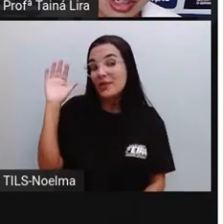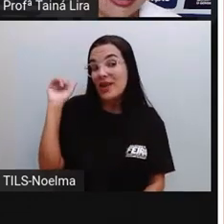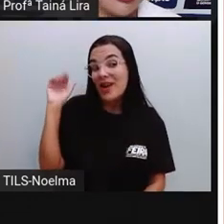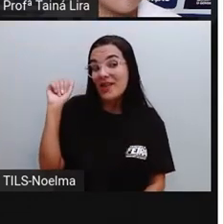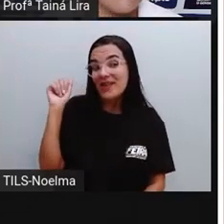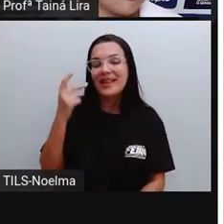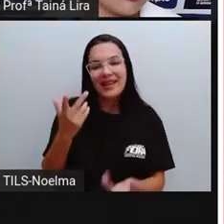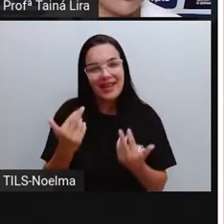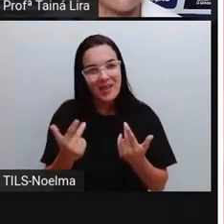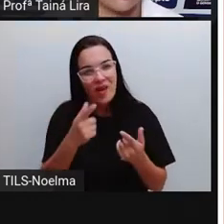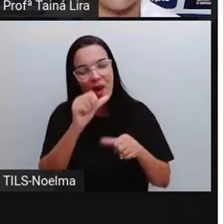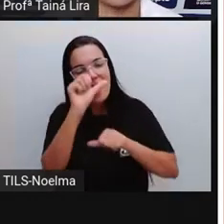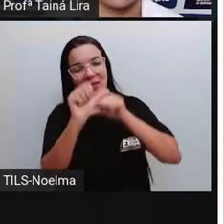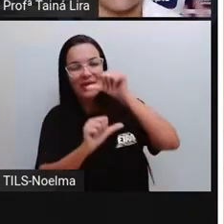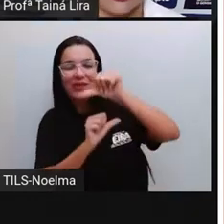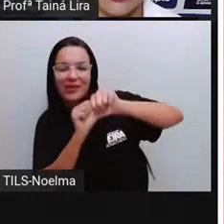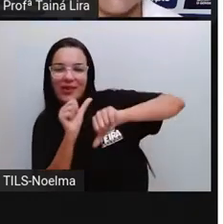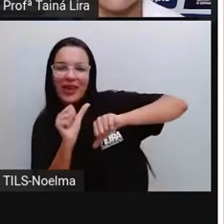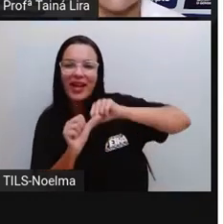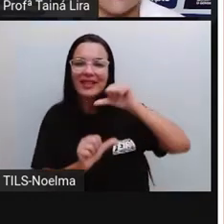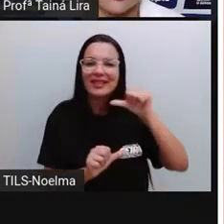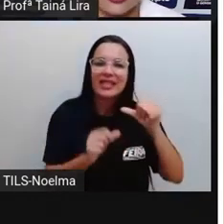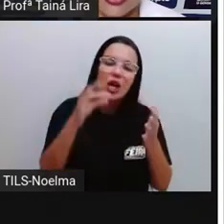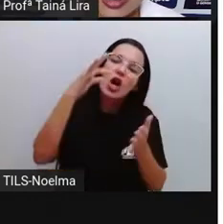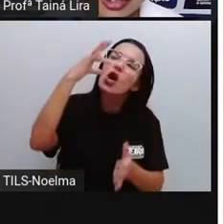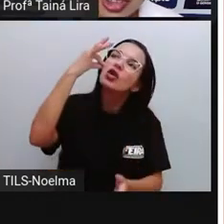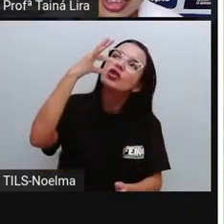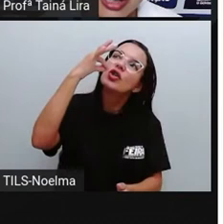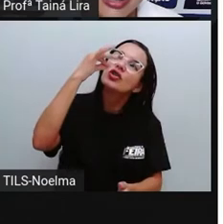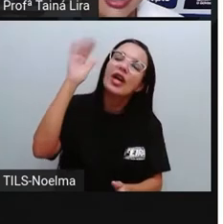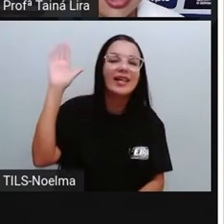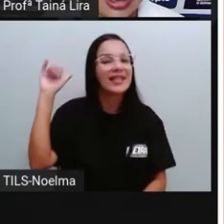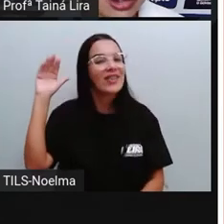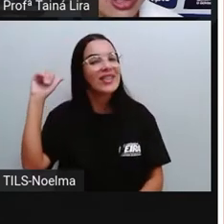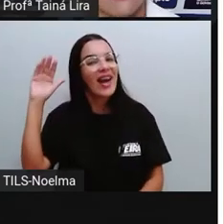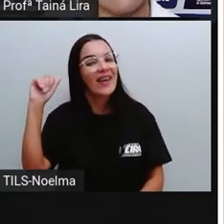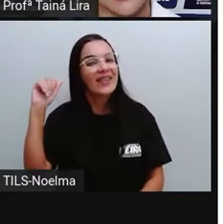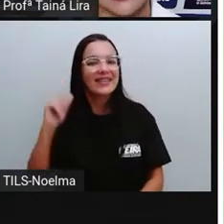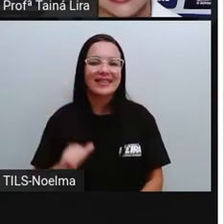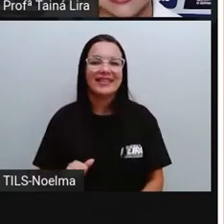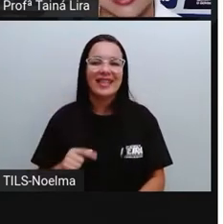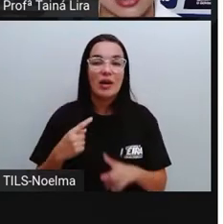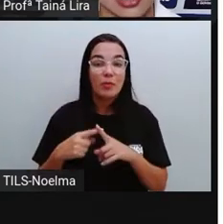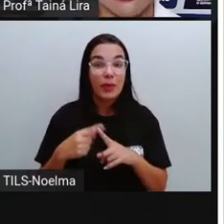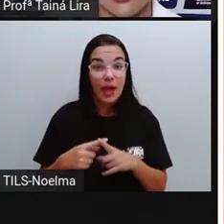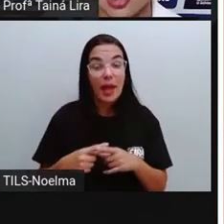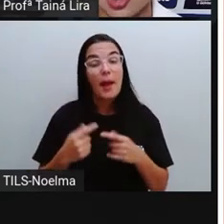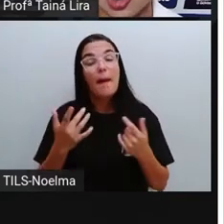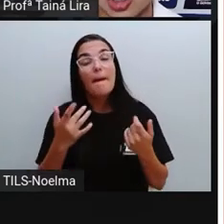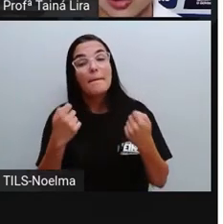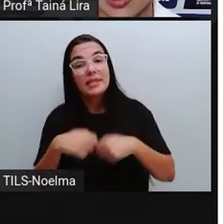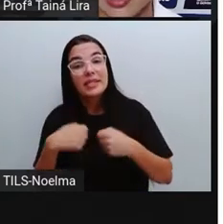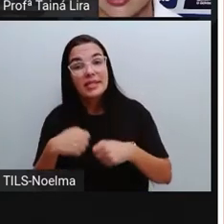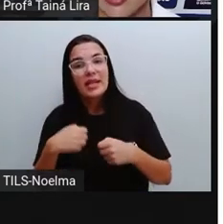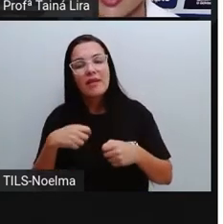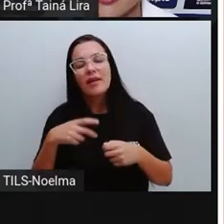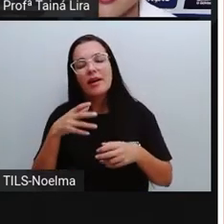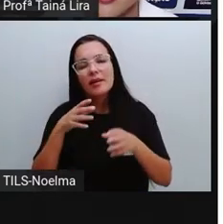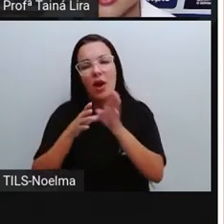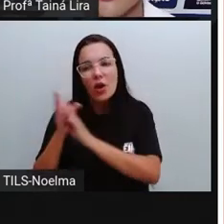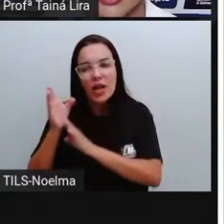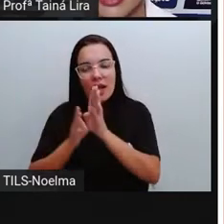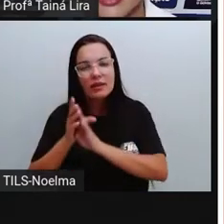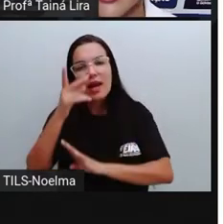tchau, tchau. E aqui fizeram esse trocadilho, né? Gotinha, gotinha e tchau, tchau. Paralisia infantil. Então,